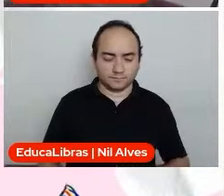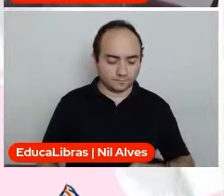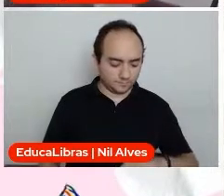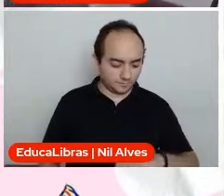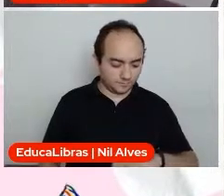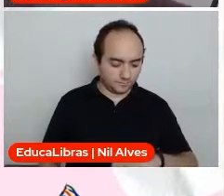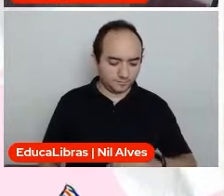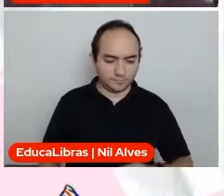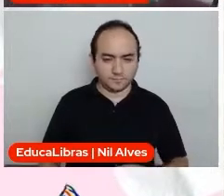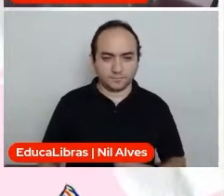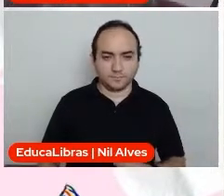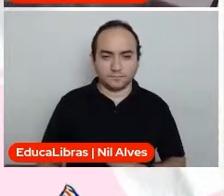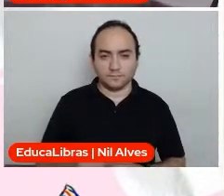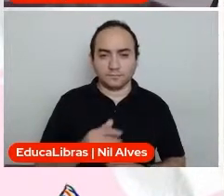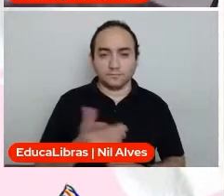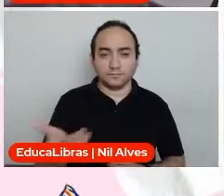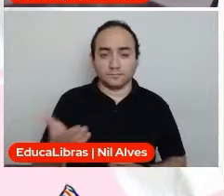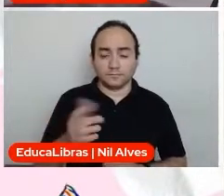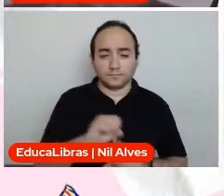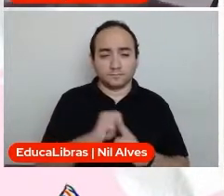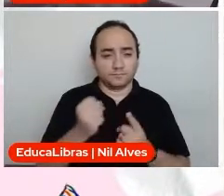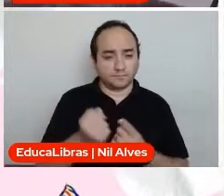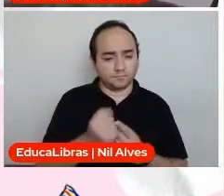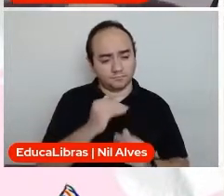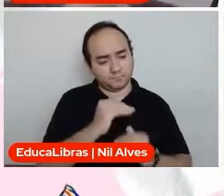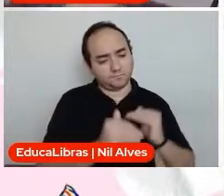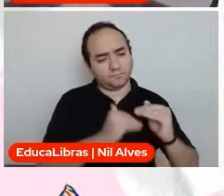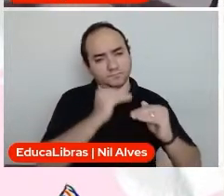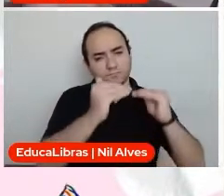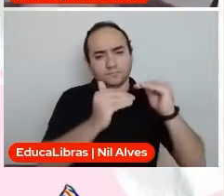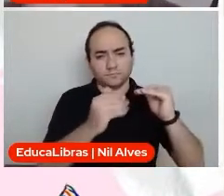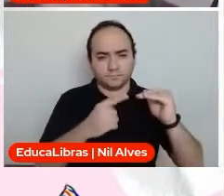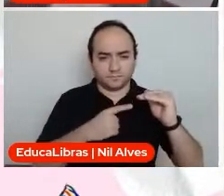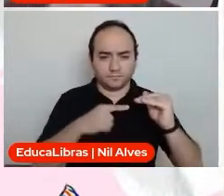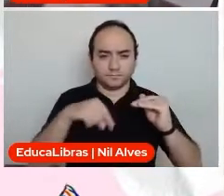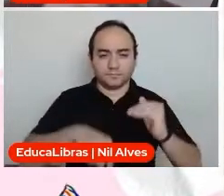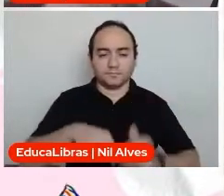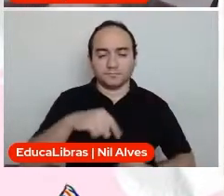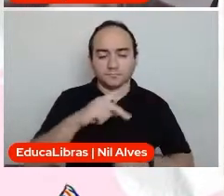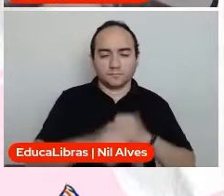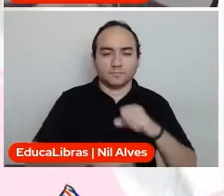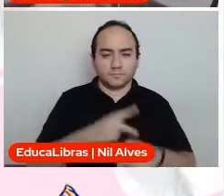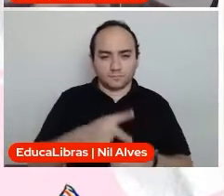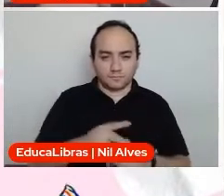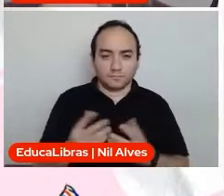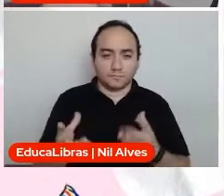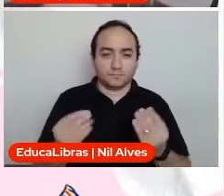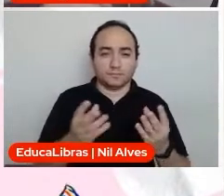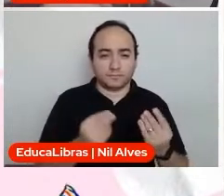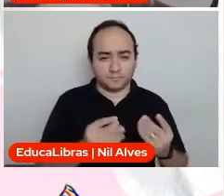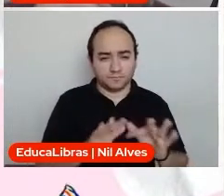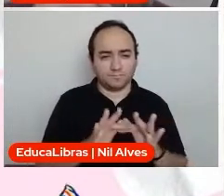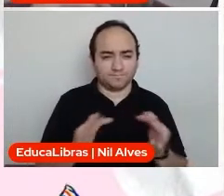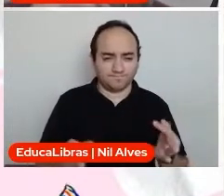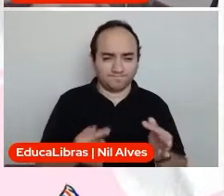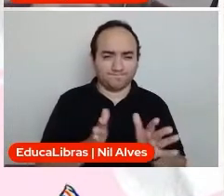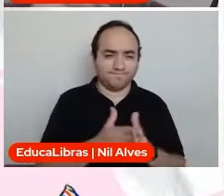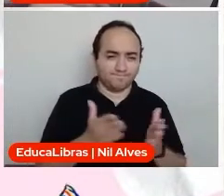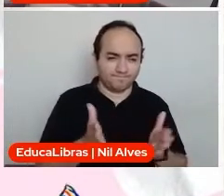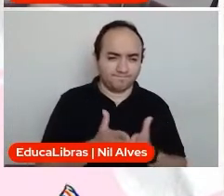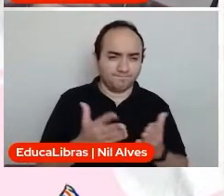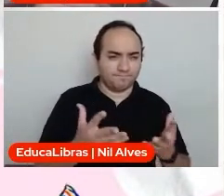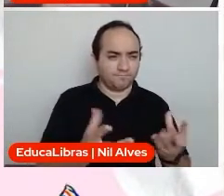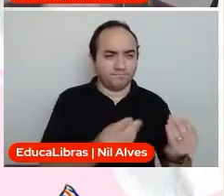para possibilitar a ascensão social. Então, é um país em que tem crescido a miséria, em que tem crescido a pobreza,